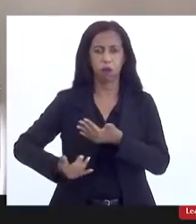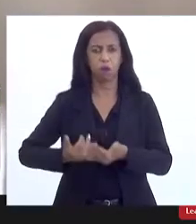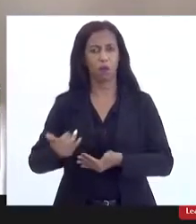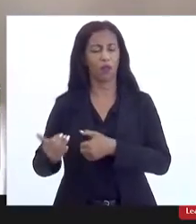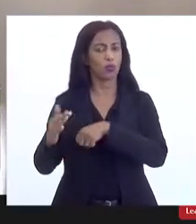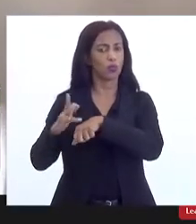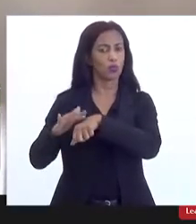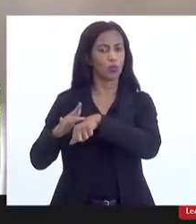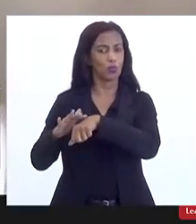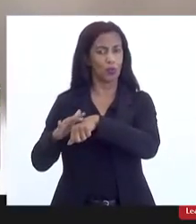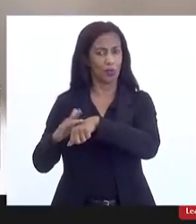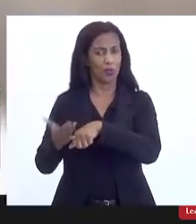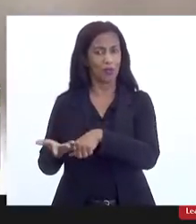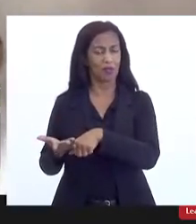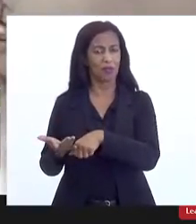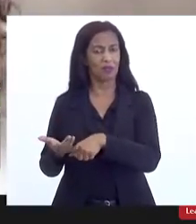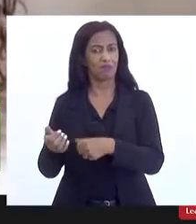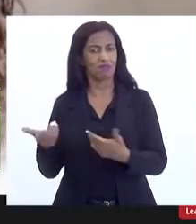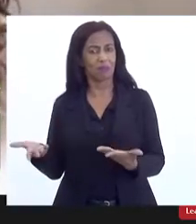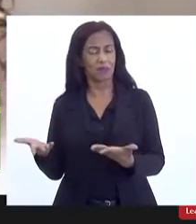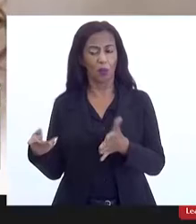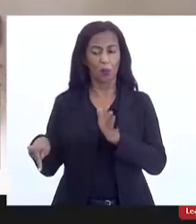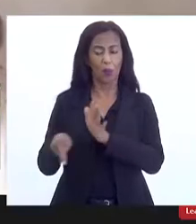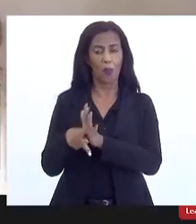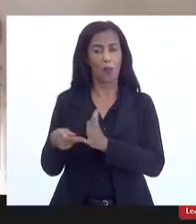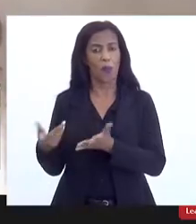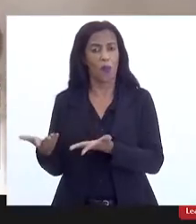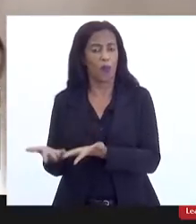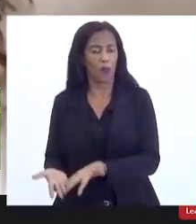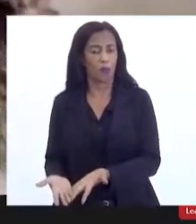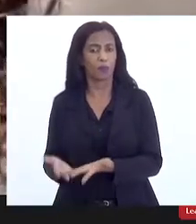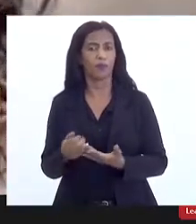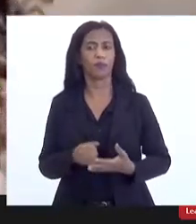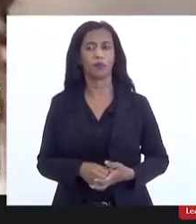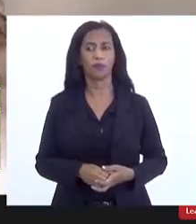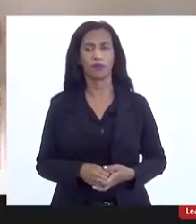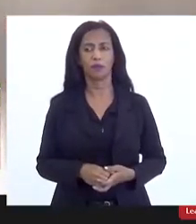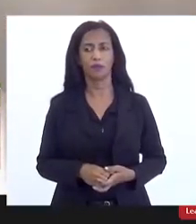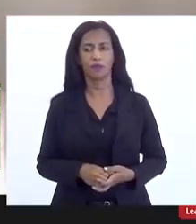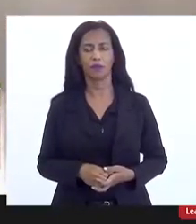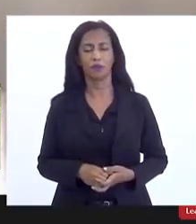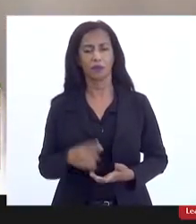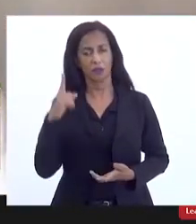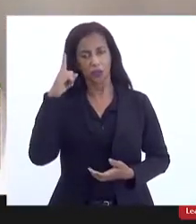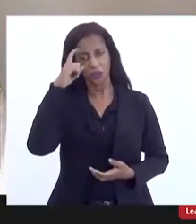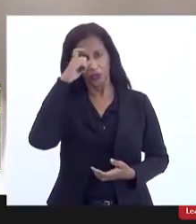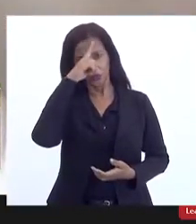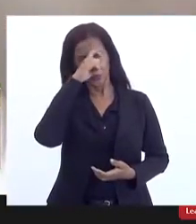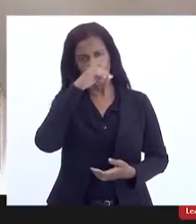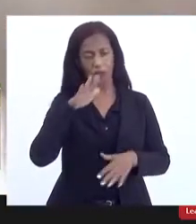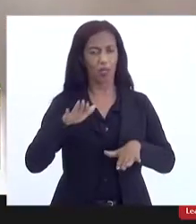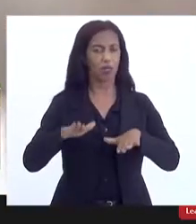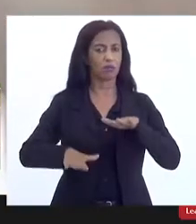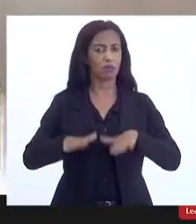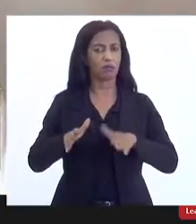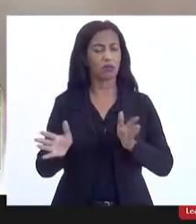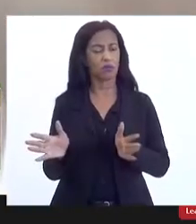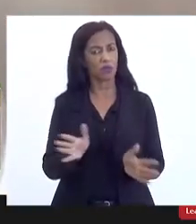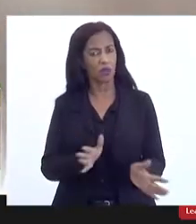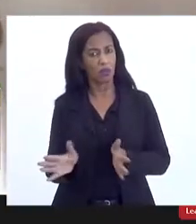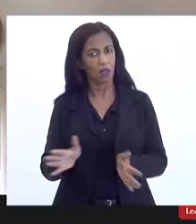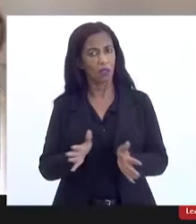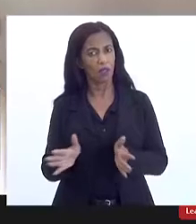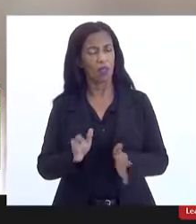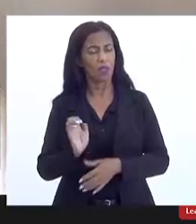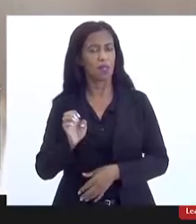de adoecimento tão característicos da dificuldade mesmo do acesso a